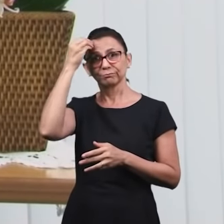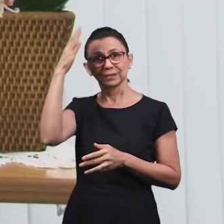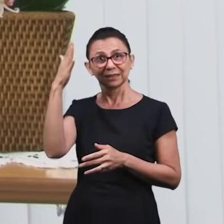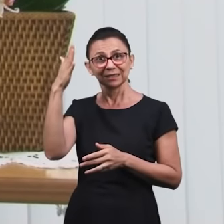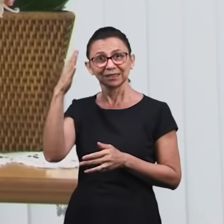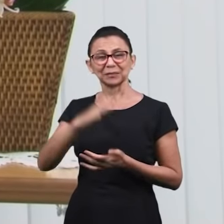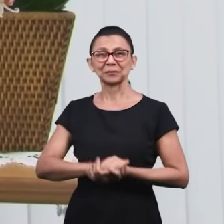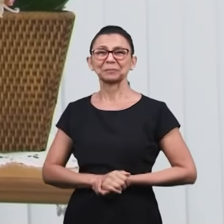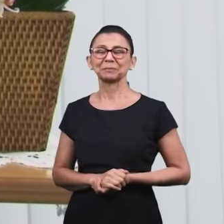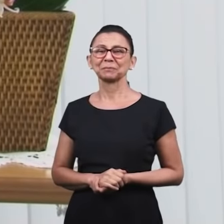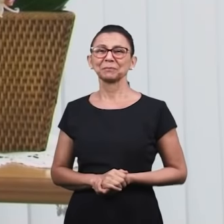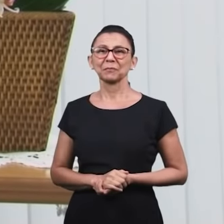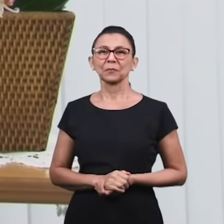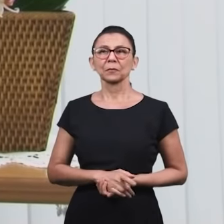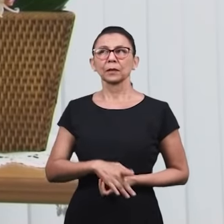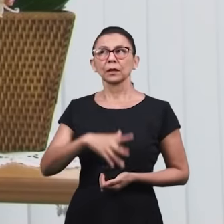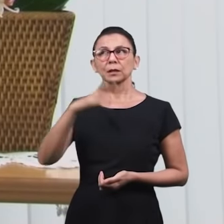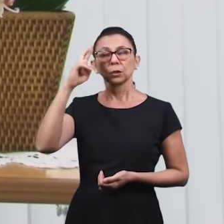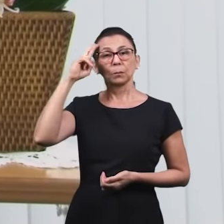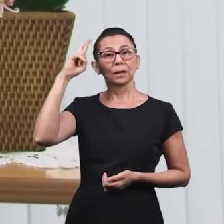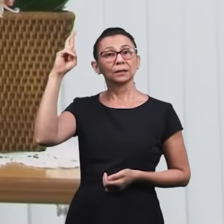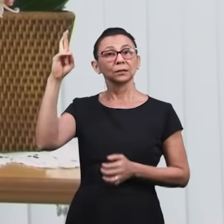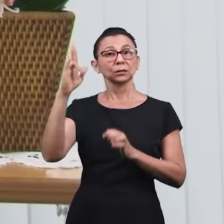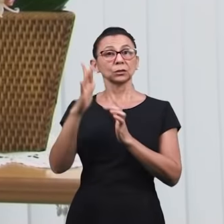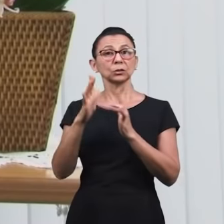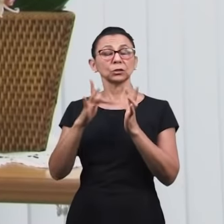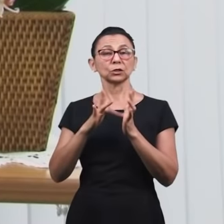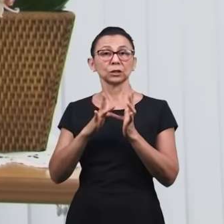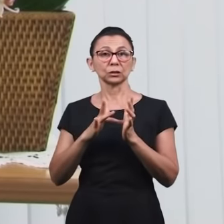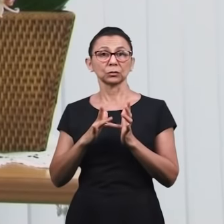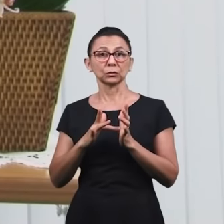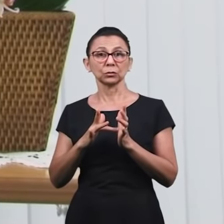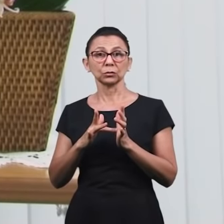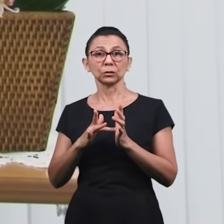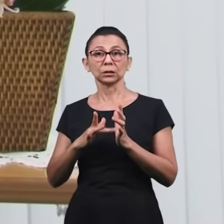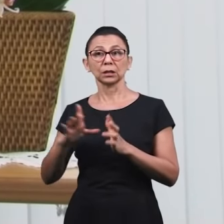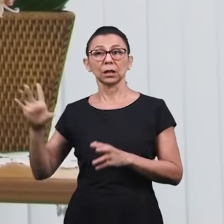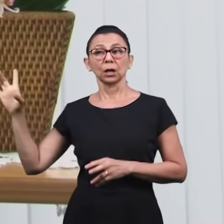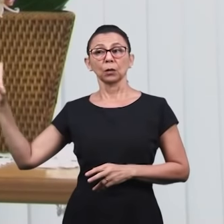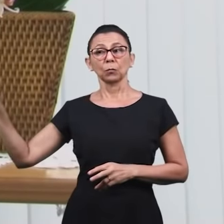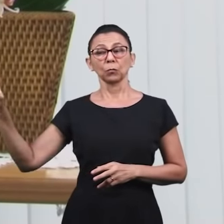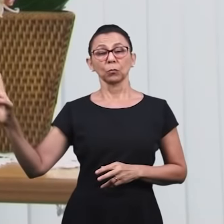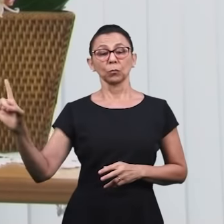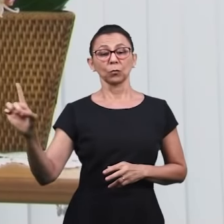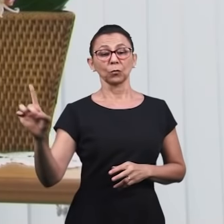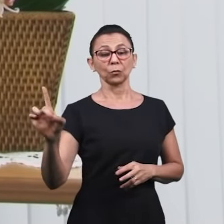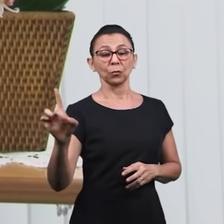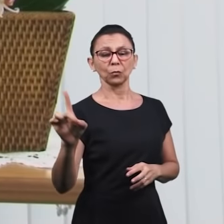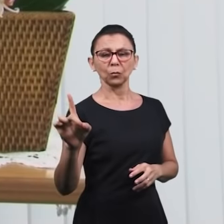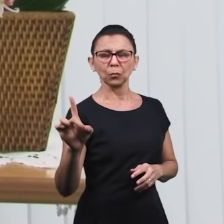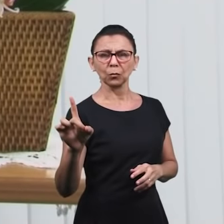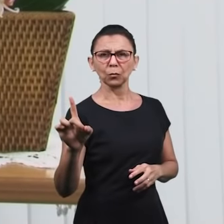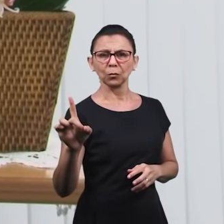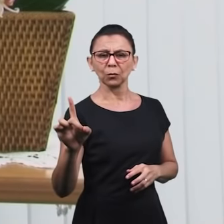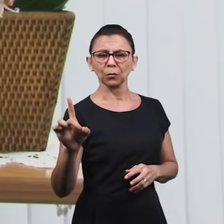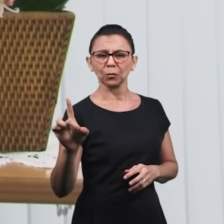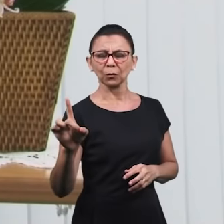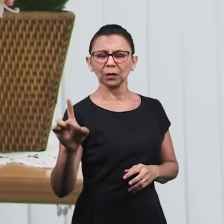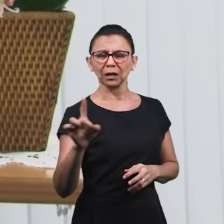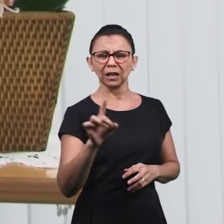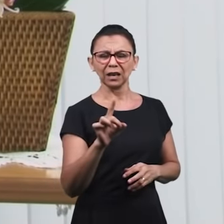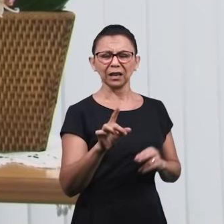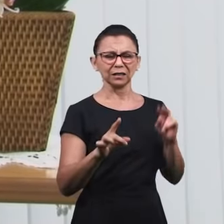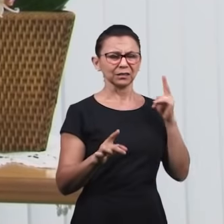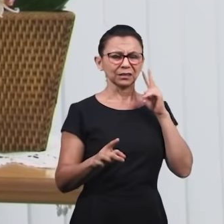os discípulos. Mas a palavra diz, conforme lemos, que o Senhor se aproximou deles naquele caminho, Senhor foi ao